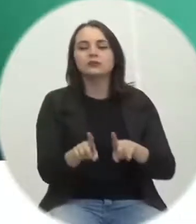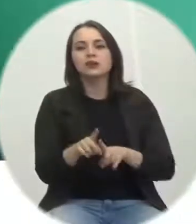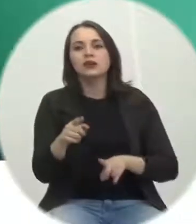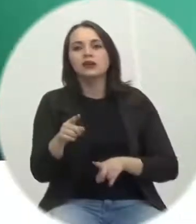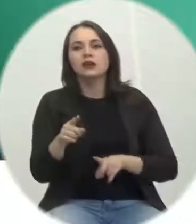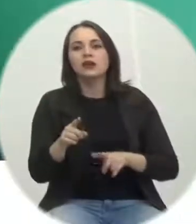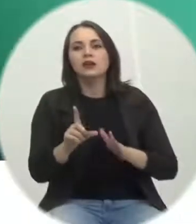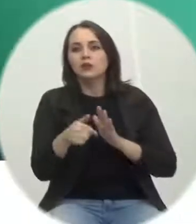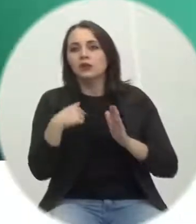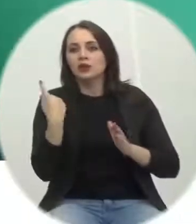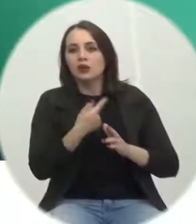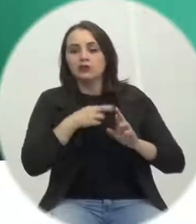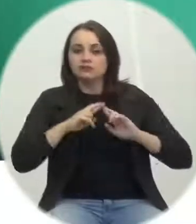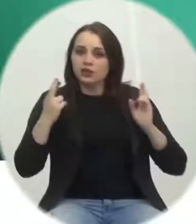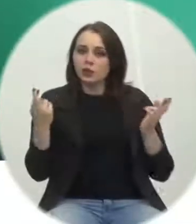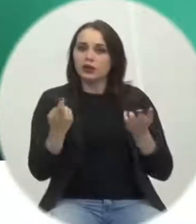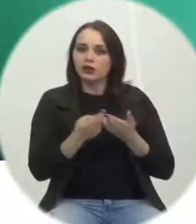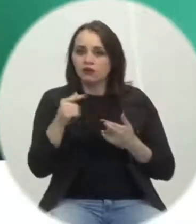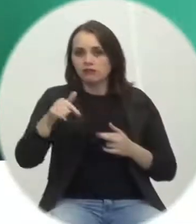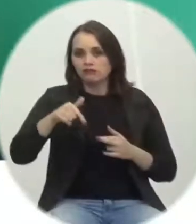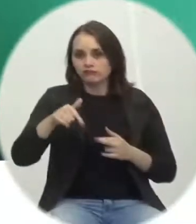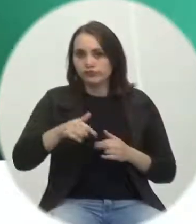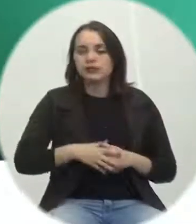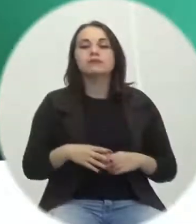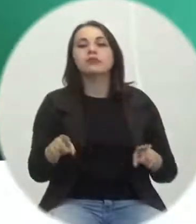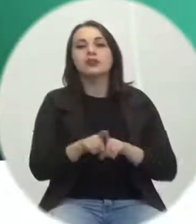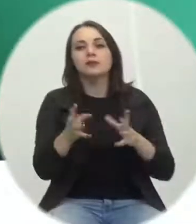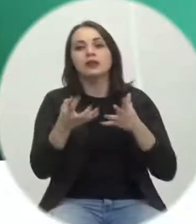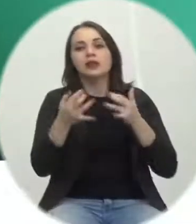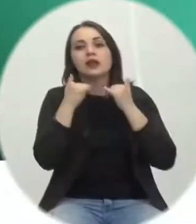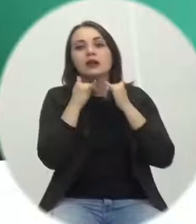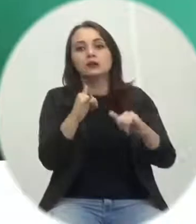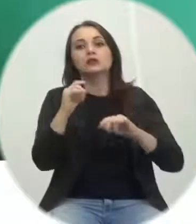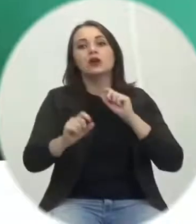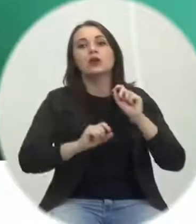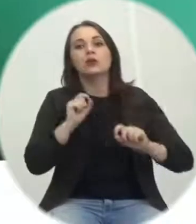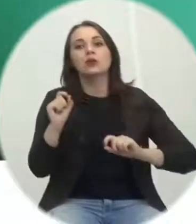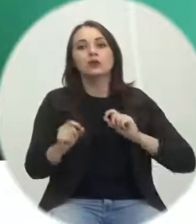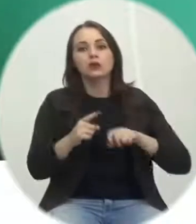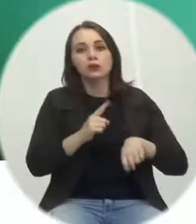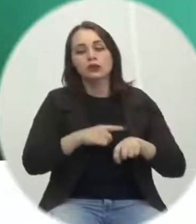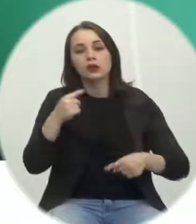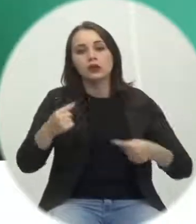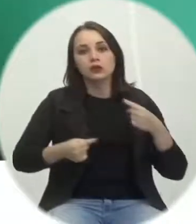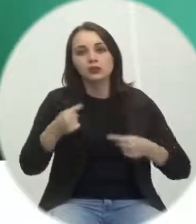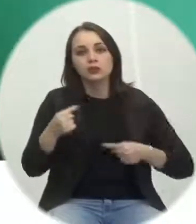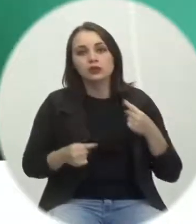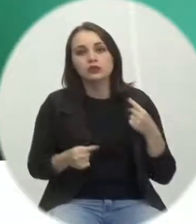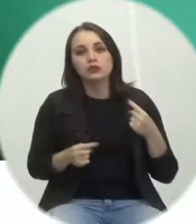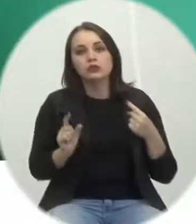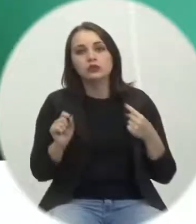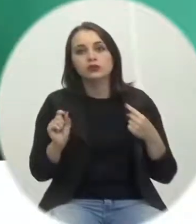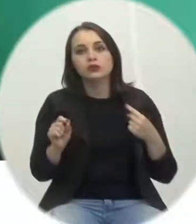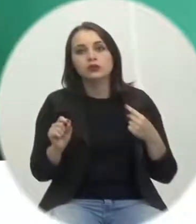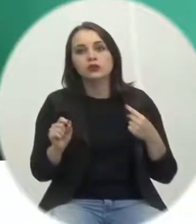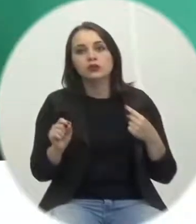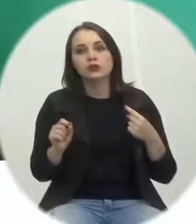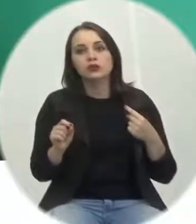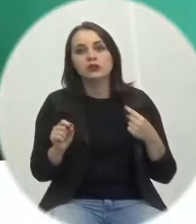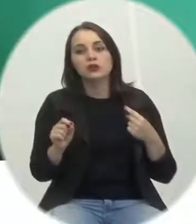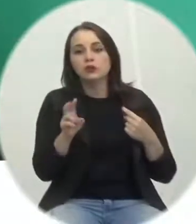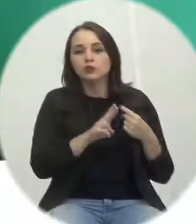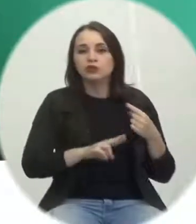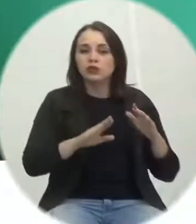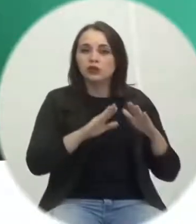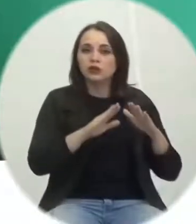seguida da nossa sessão. E também gostaria de anunciar aqui, nesse horário político, que através da Escola do Legislativo, da